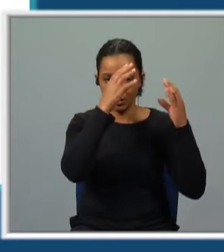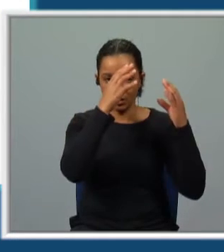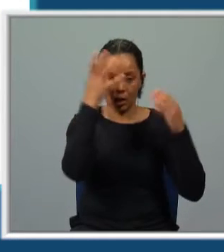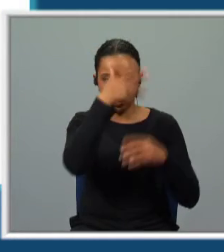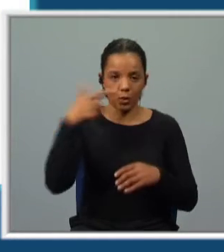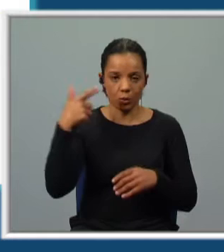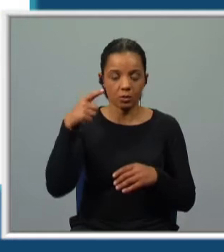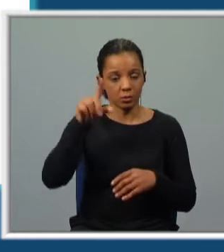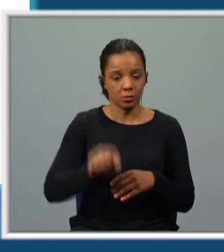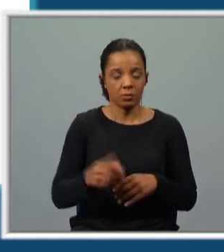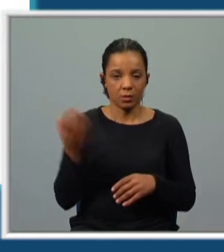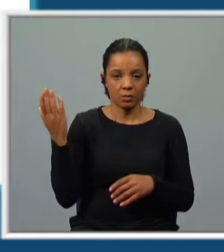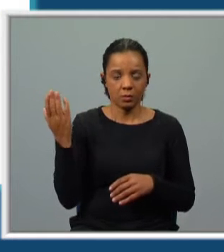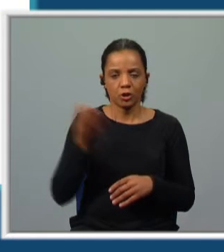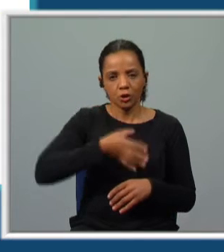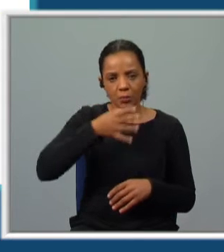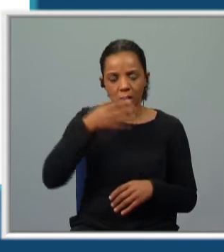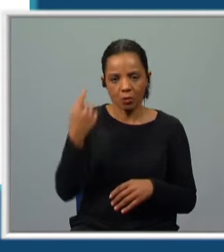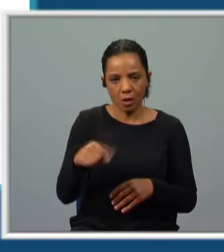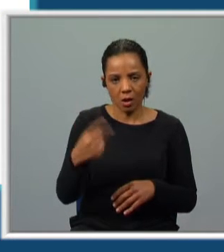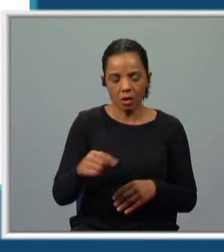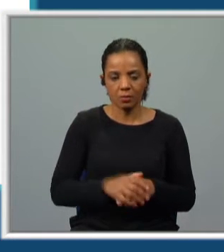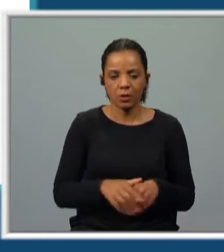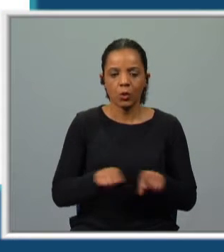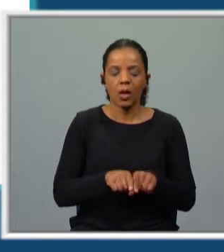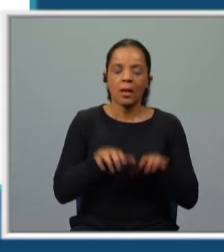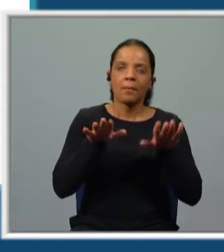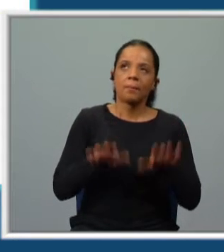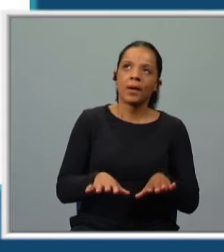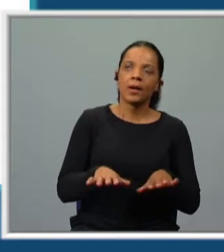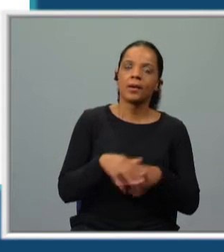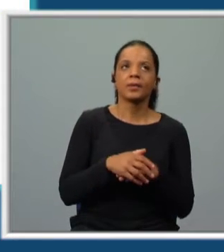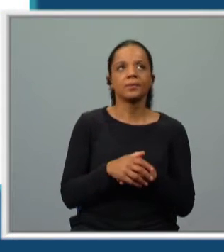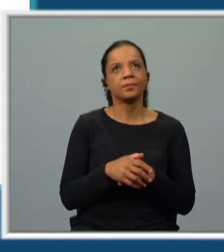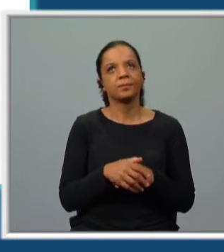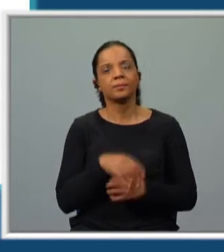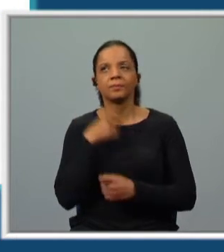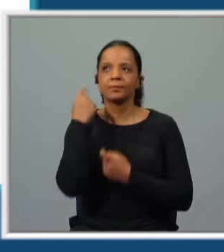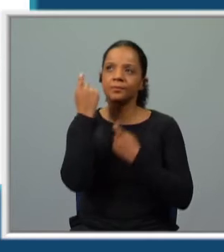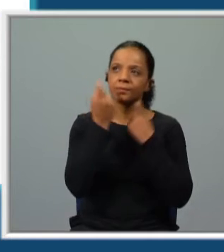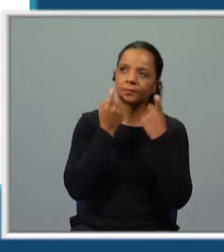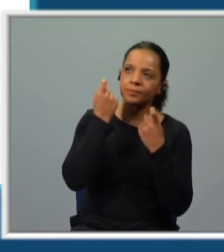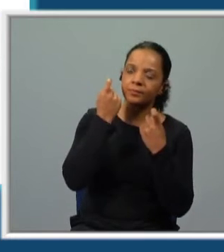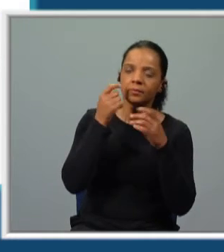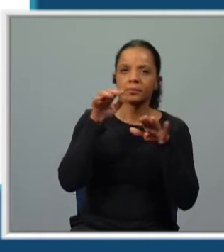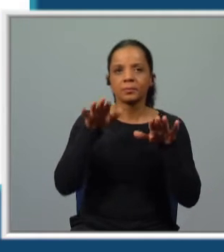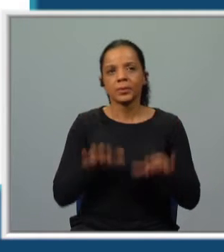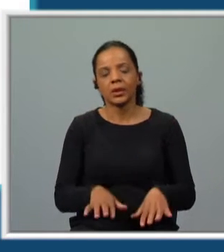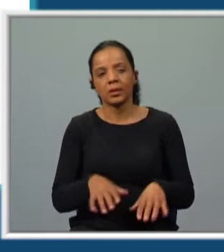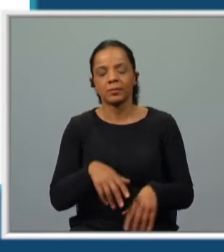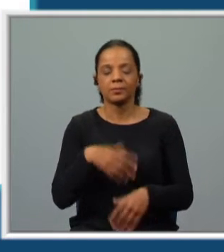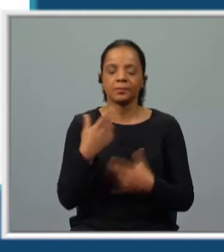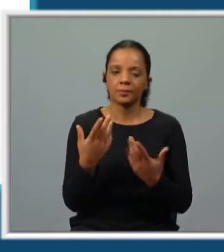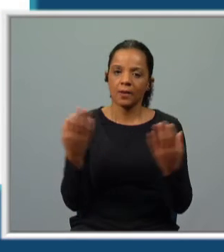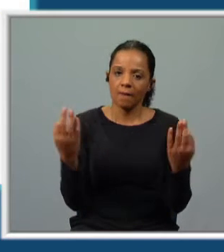está aqui também explicada. Ele vai parando, vai-se detendo a espaços para repousar e meditar. Vai ser